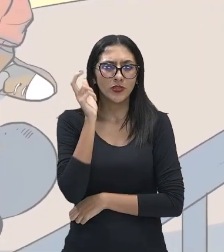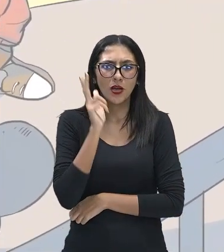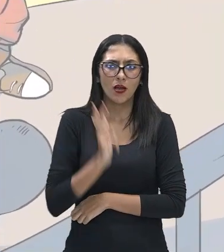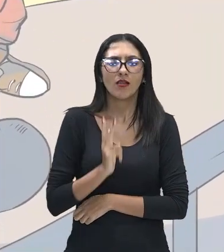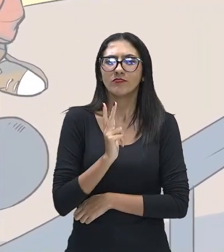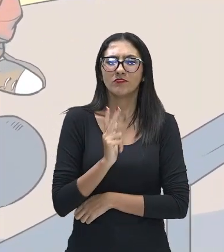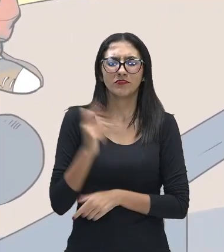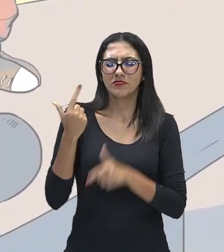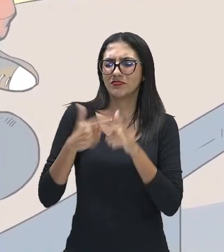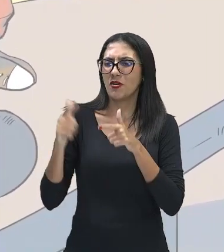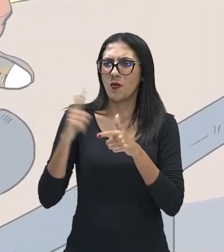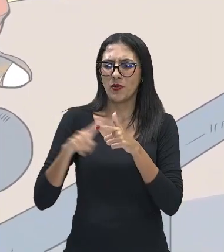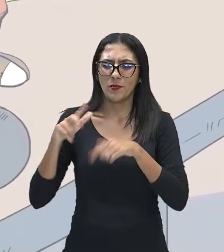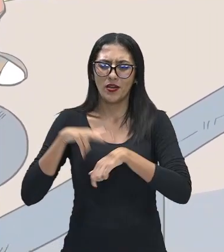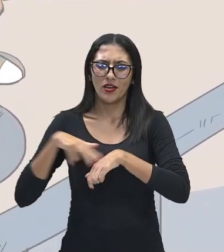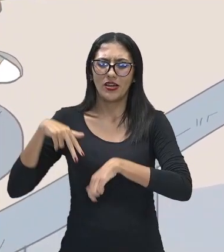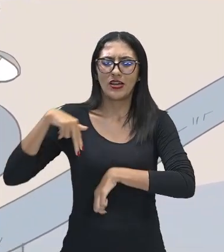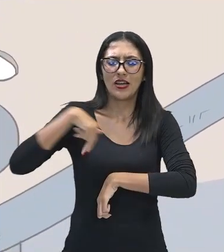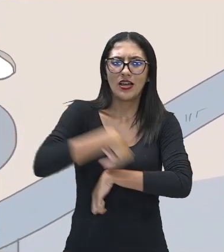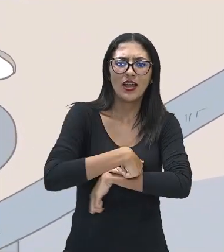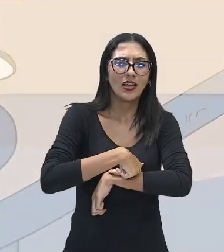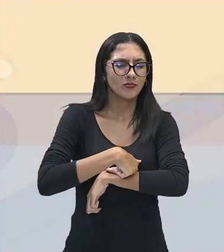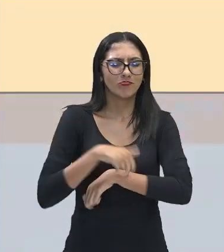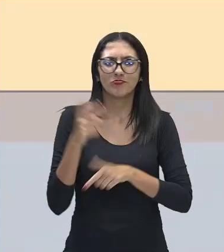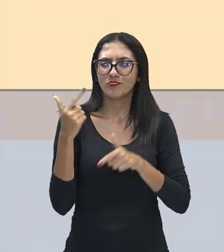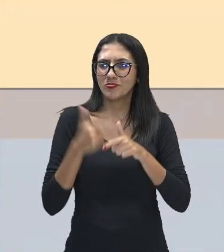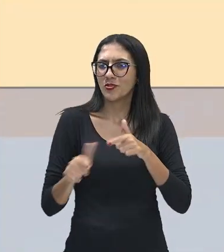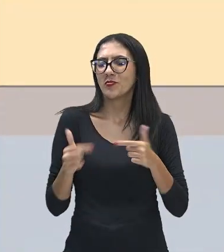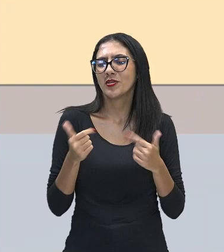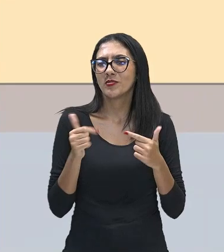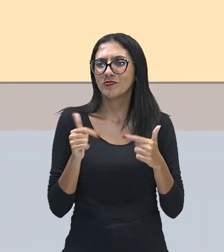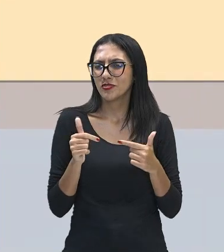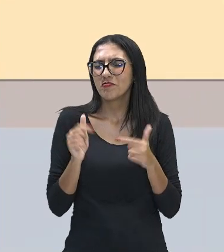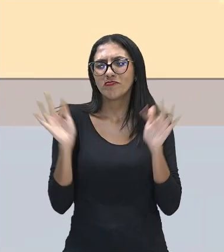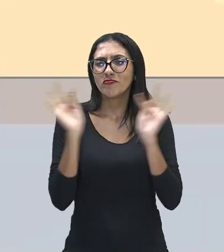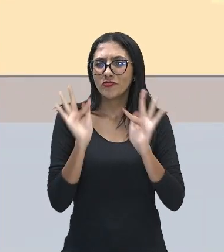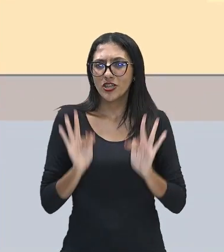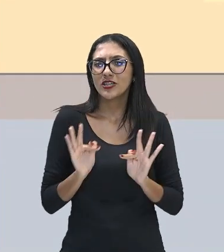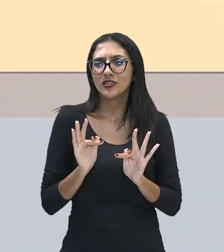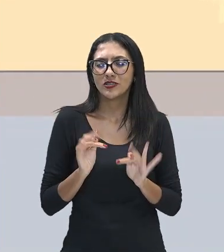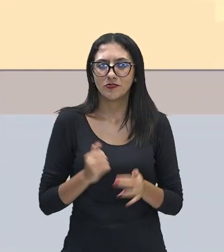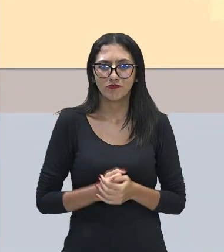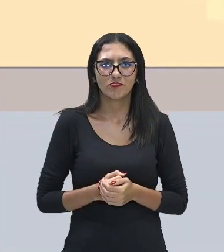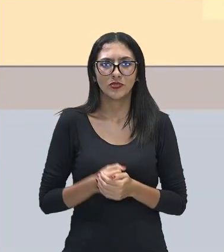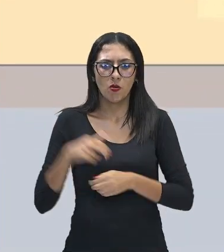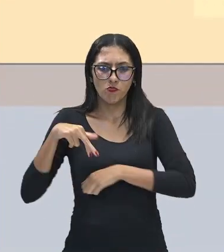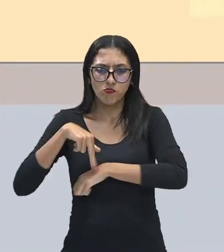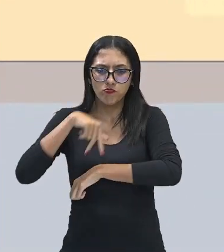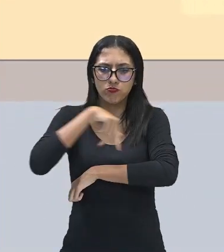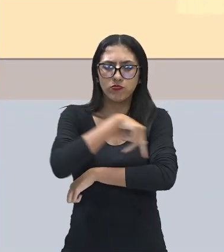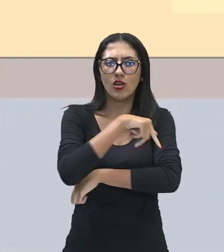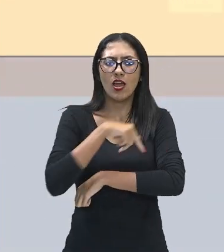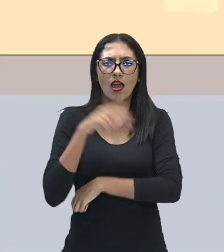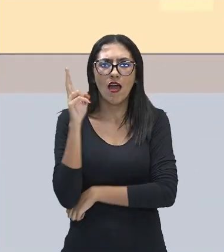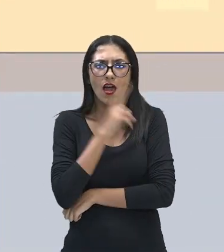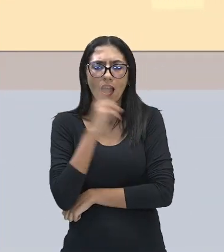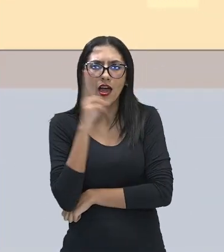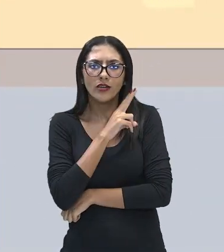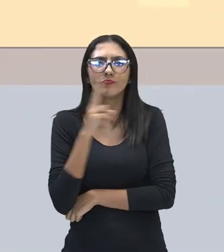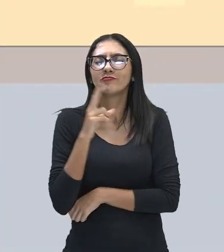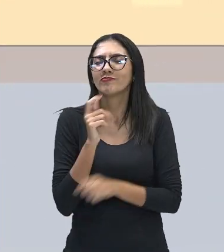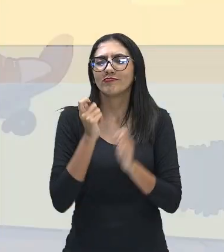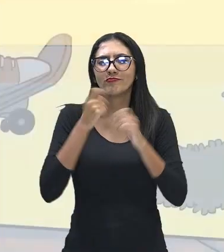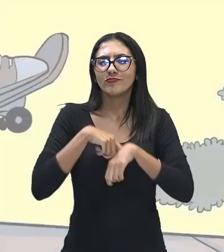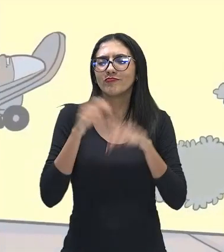nariz, que grande felicidade. Ser veloz é ser feliz. Ah, se pudessem